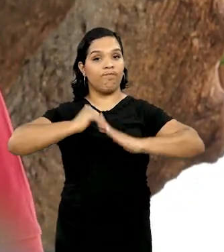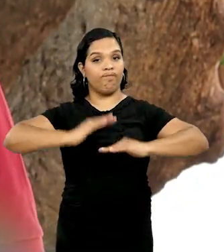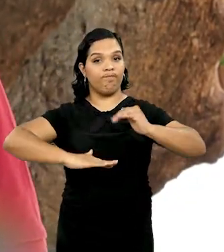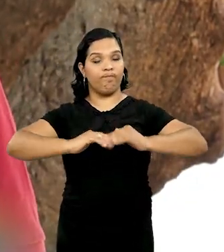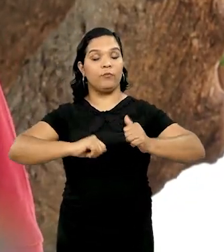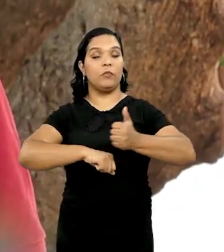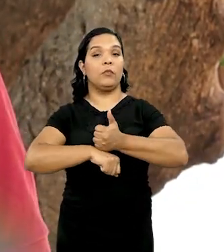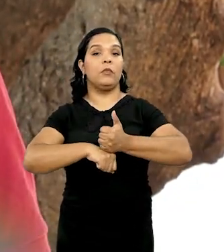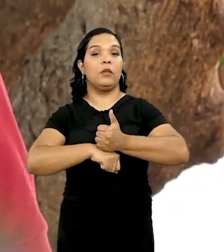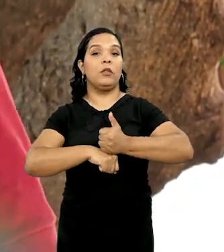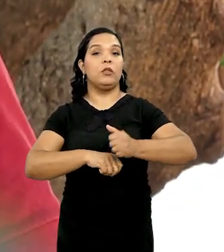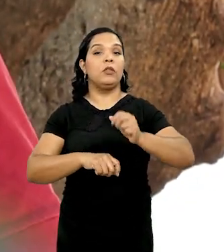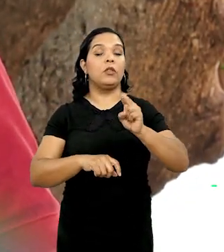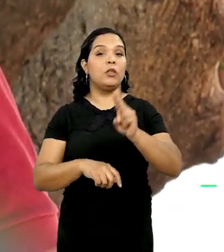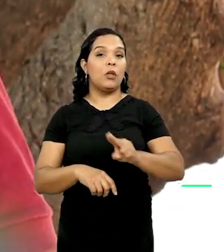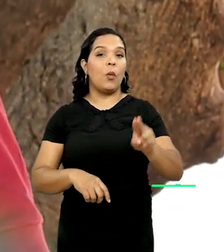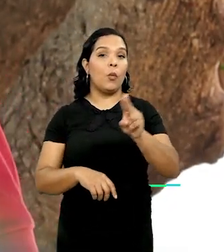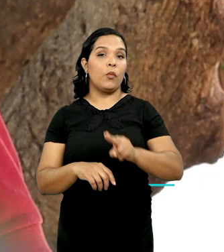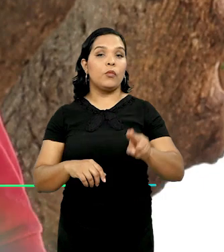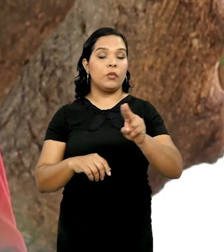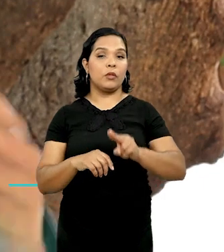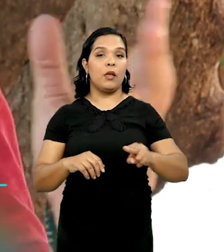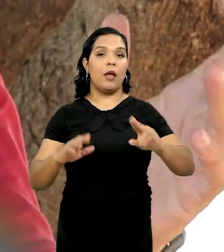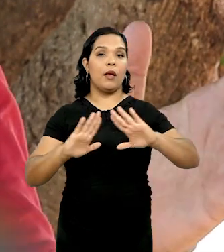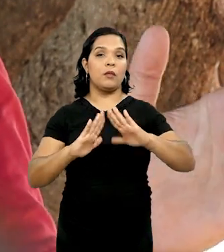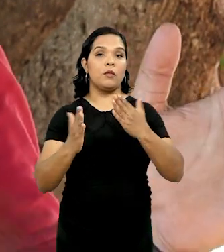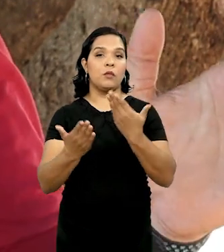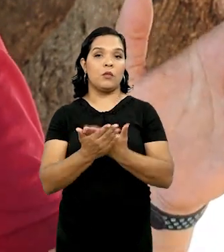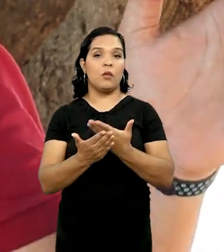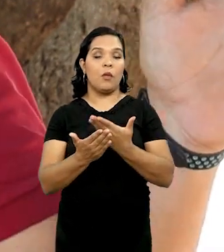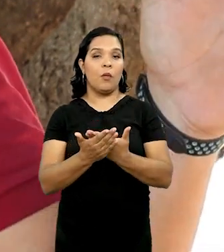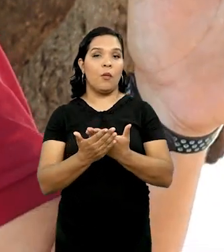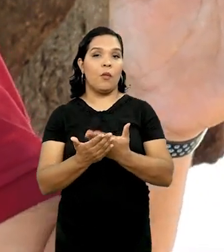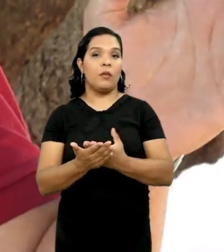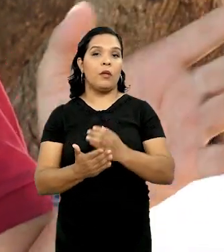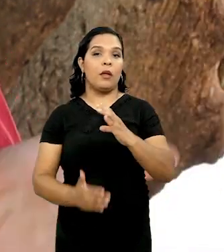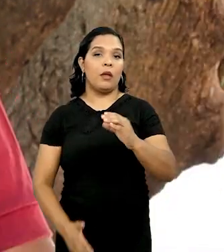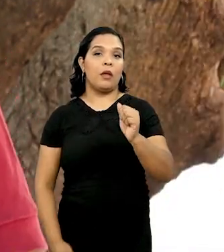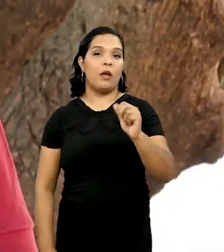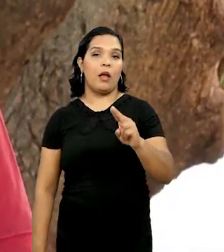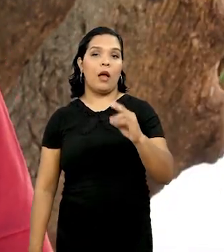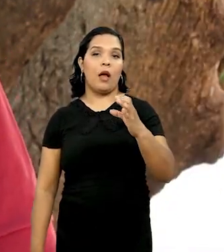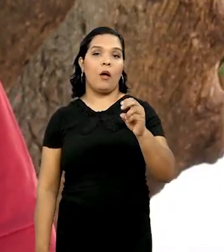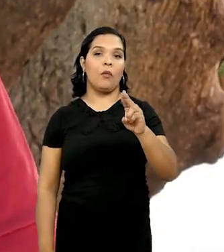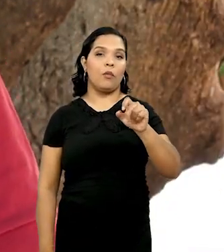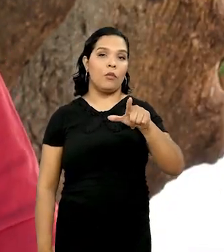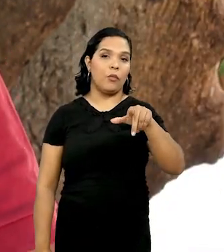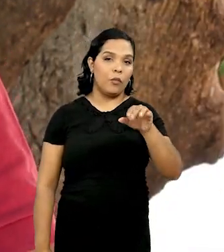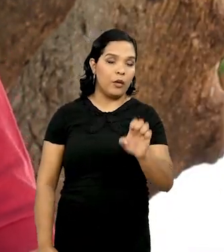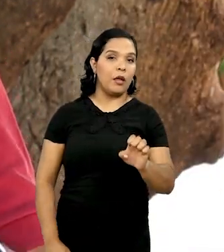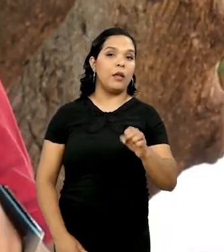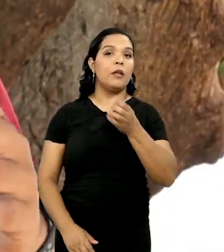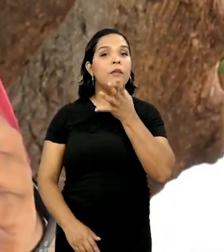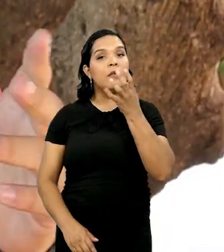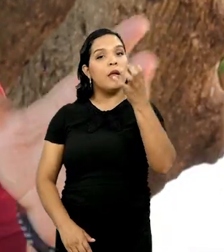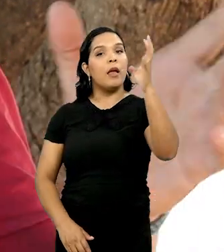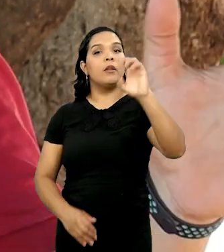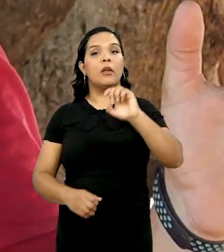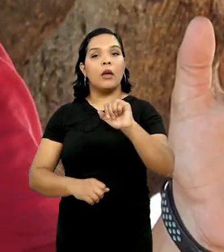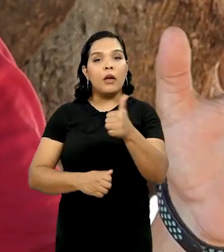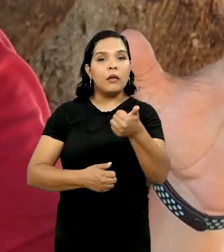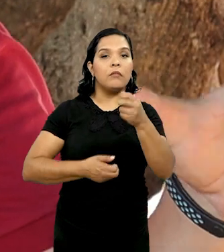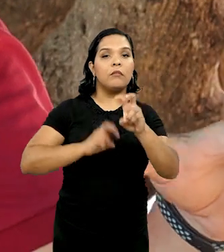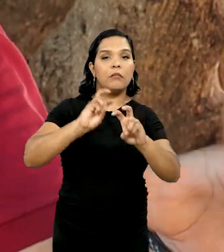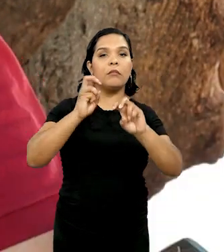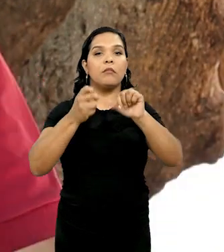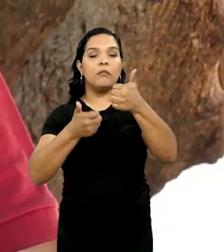agora é um projeto que a gente usa a Escola Família Agrícola de Caculé, junto com a empresa Codraf. E a gente faz viagens a cada 15 dias